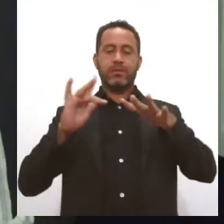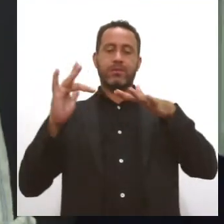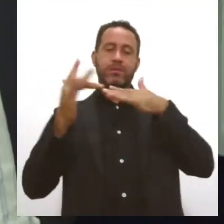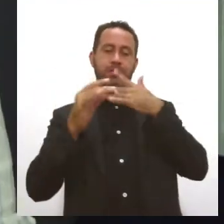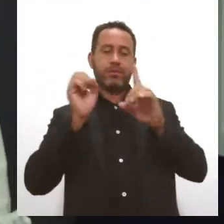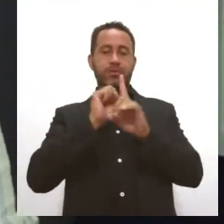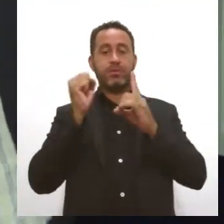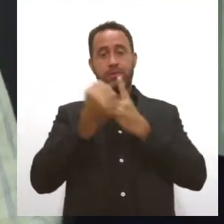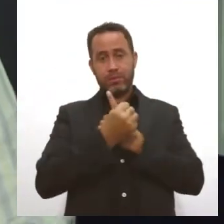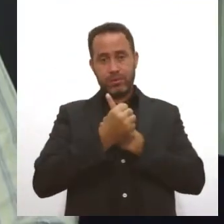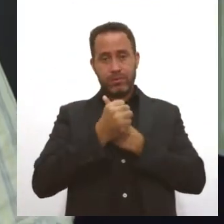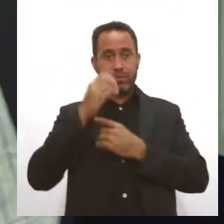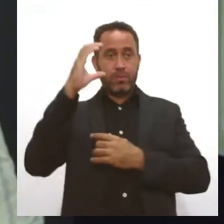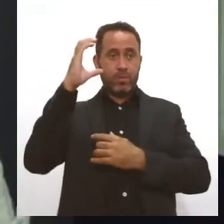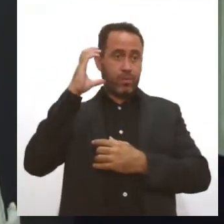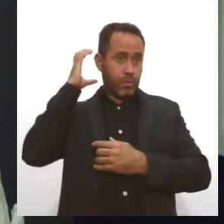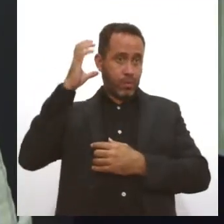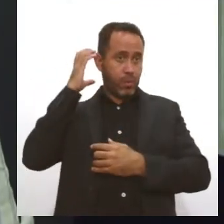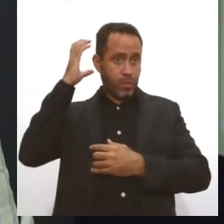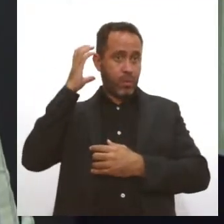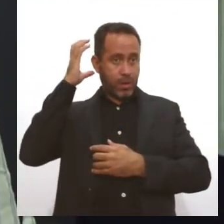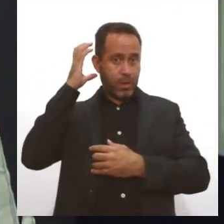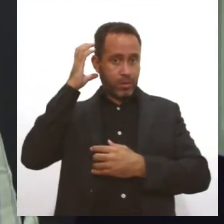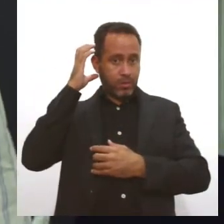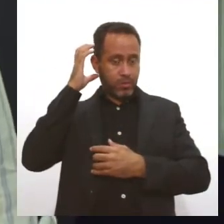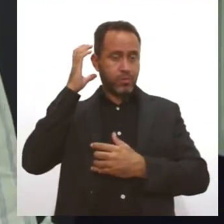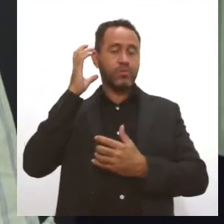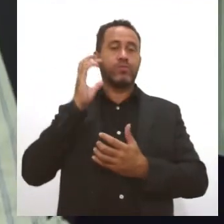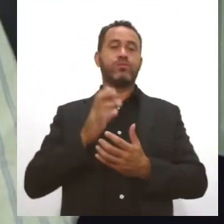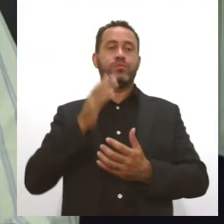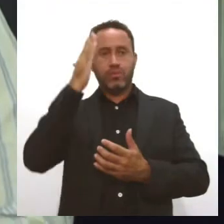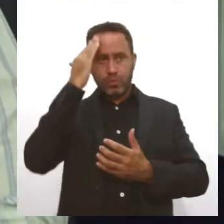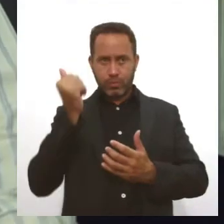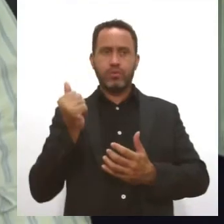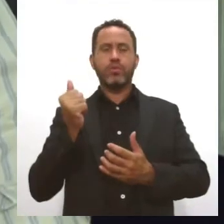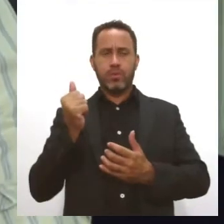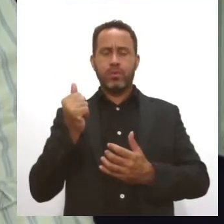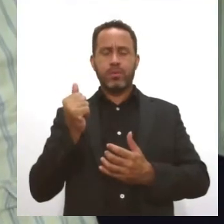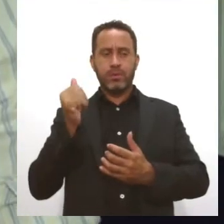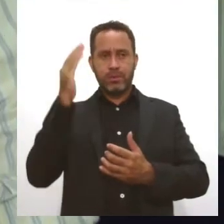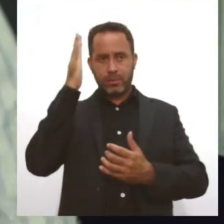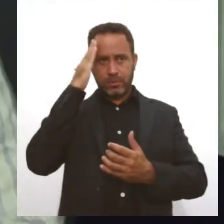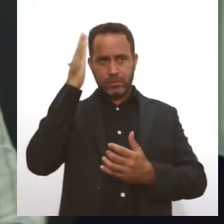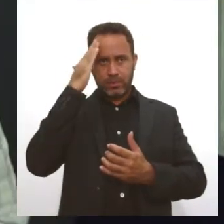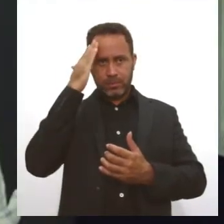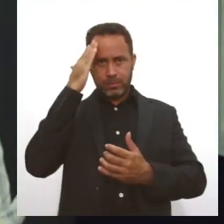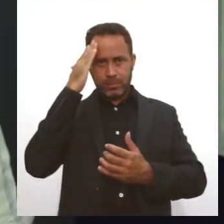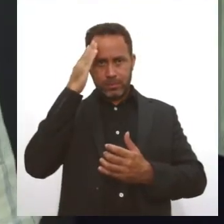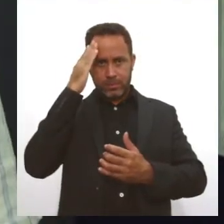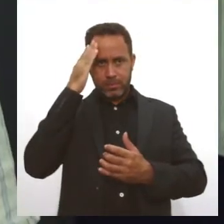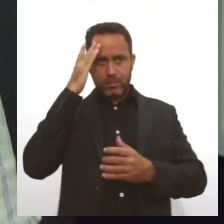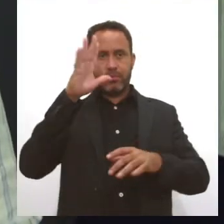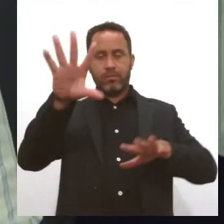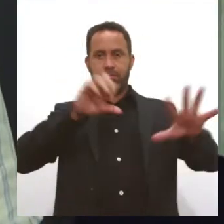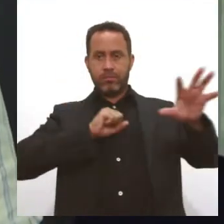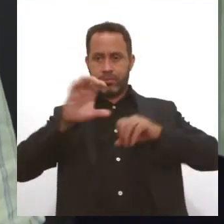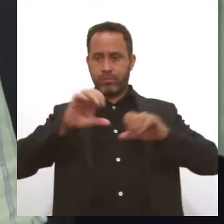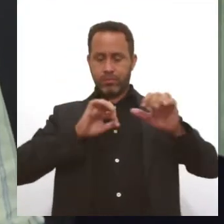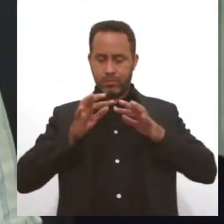O rádio soube absorver e receber essa tecnologia,